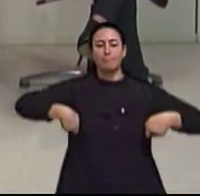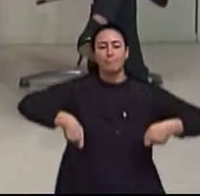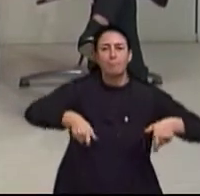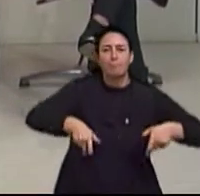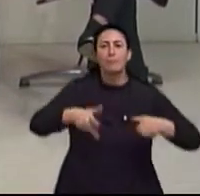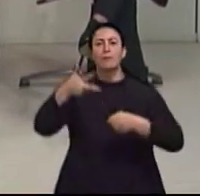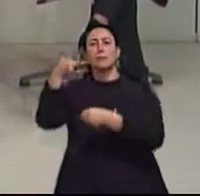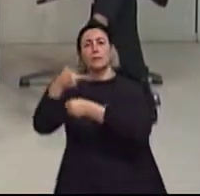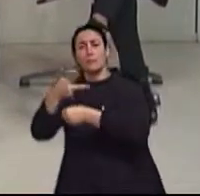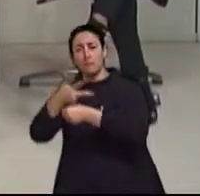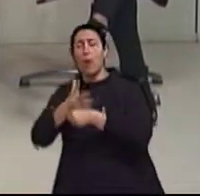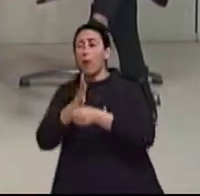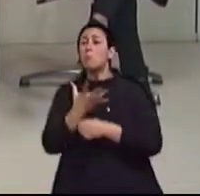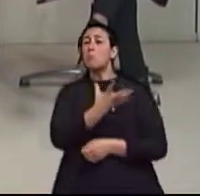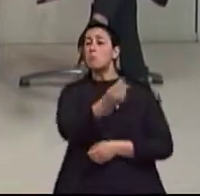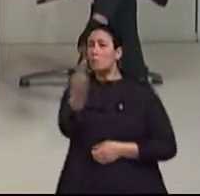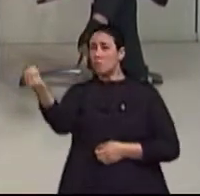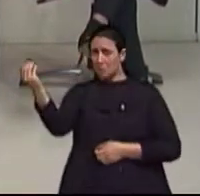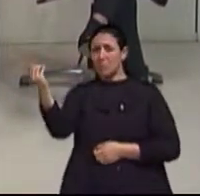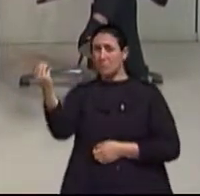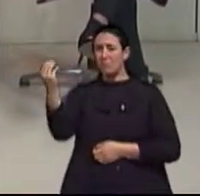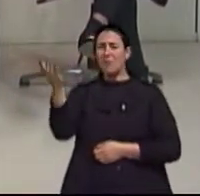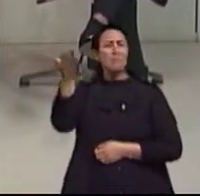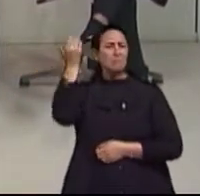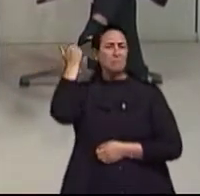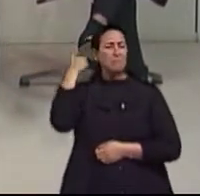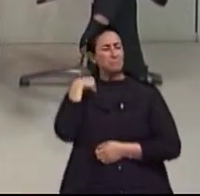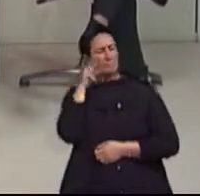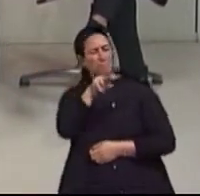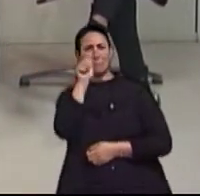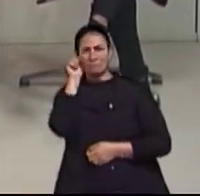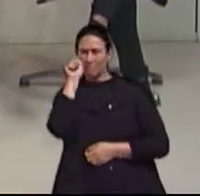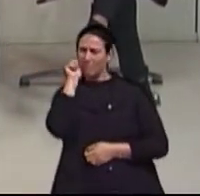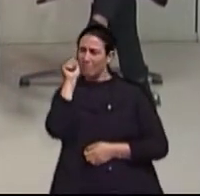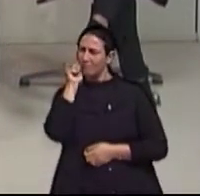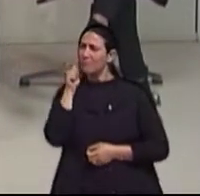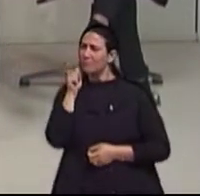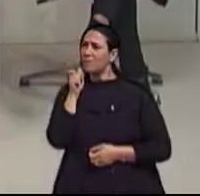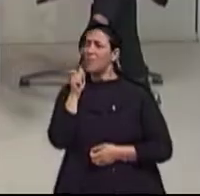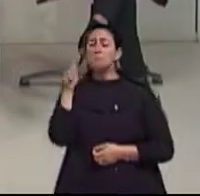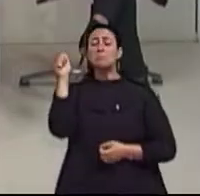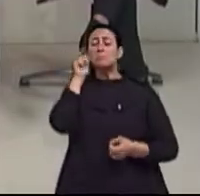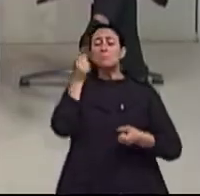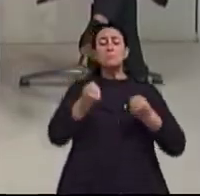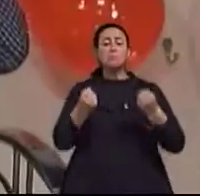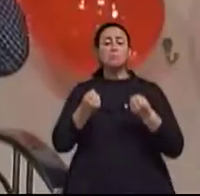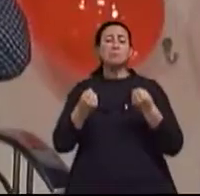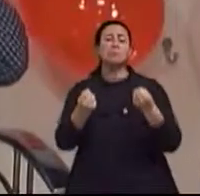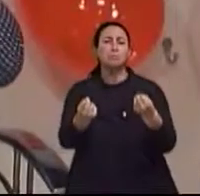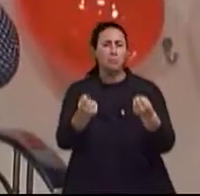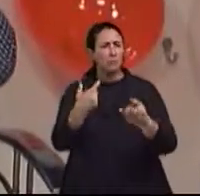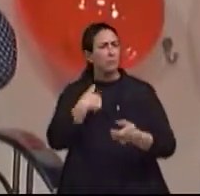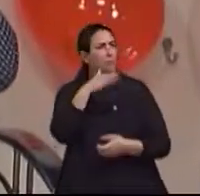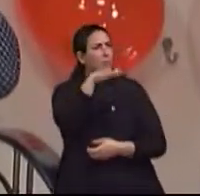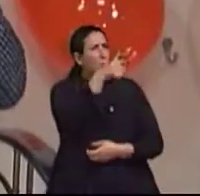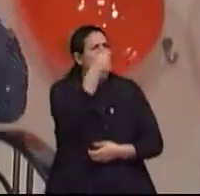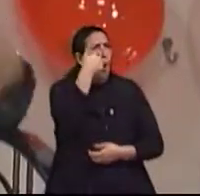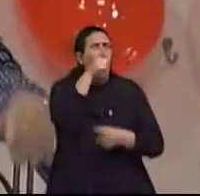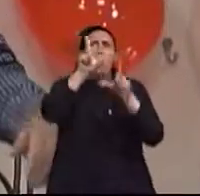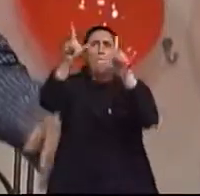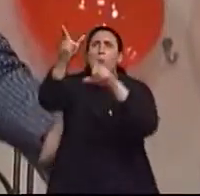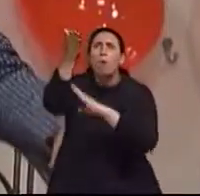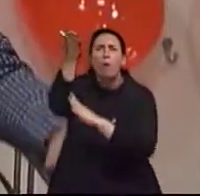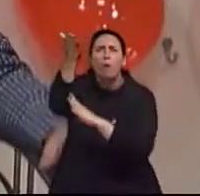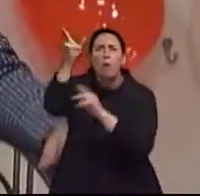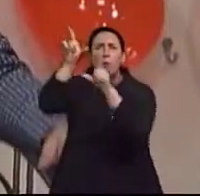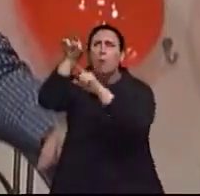são nem cadeirantes, muito menos idosos, que nem uma moça esses dias, colocou, quando ela saiu do carro, disse, mas querido, olha aqui, estava